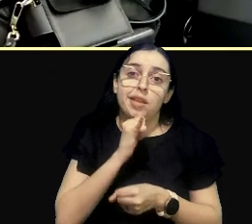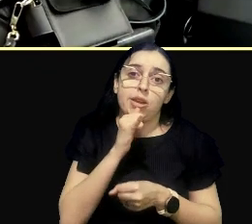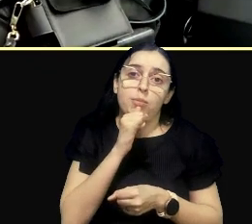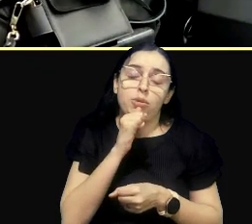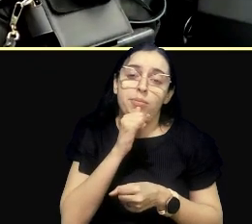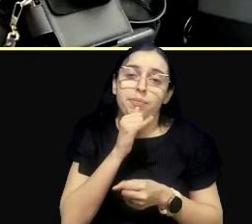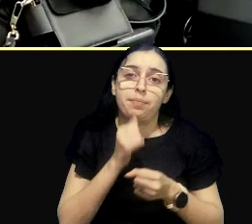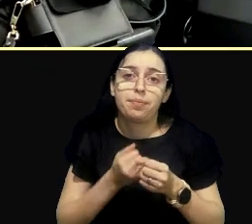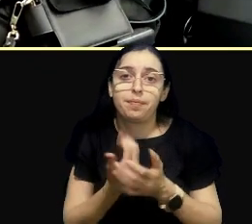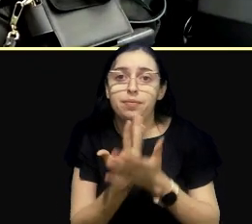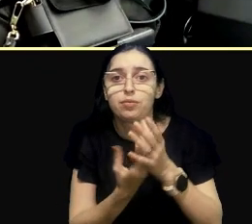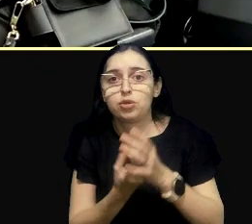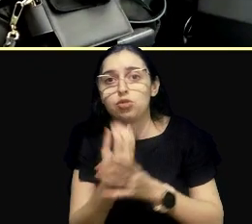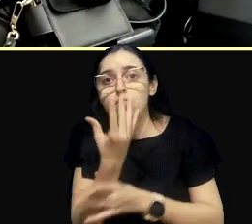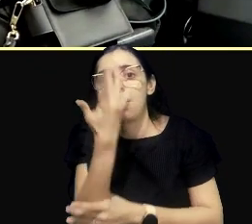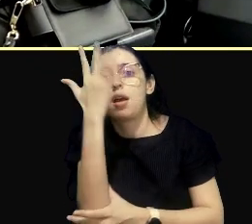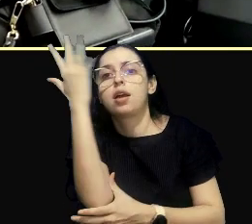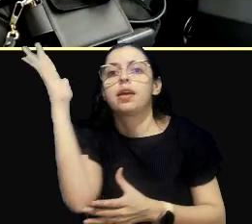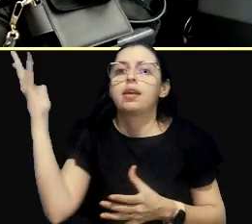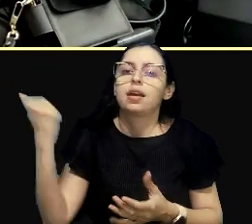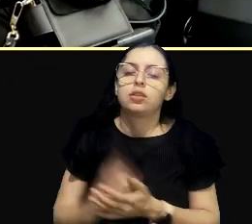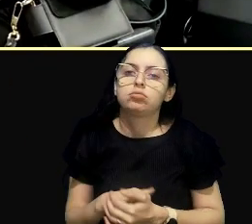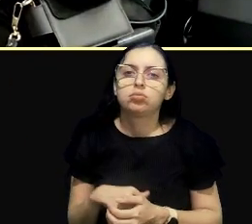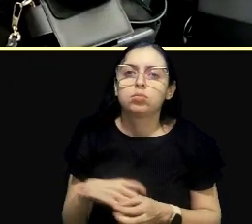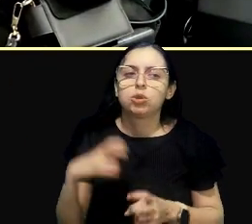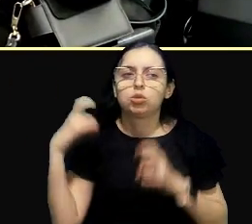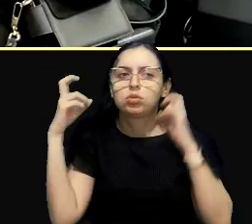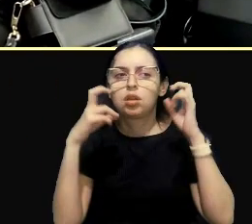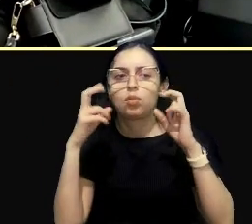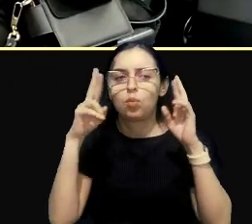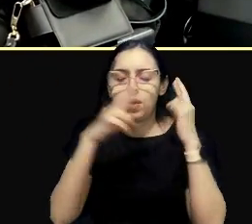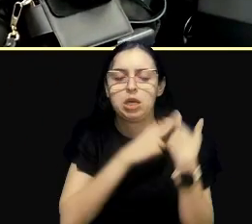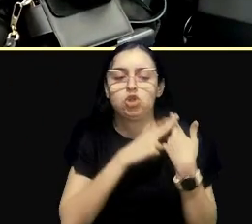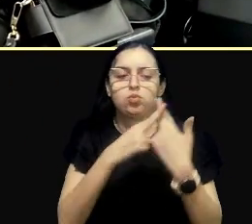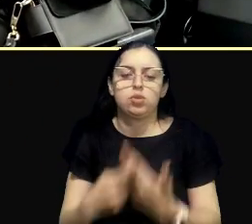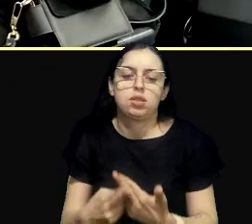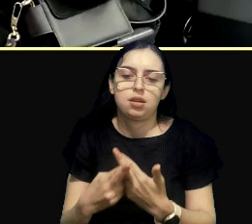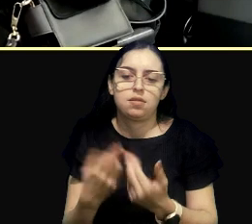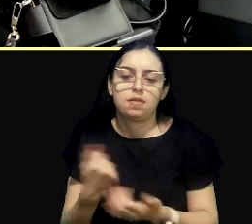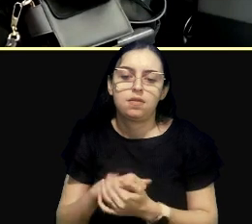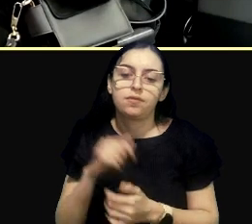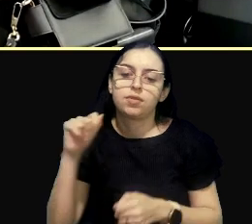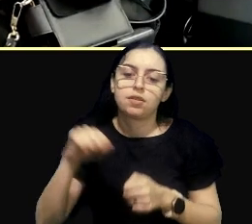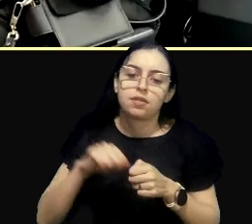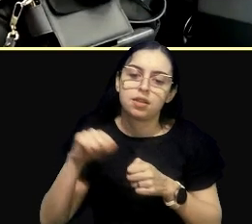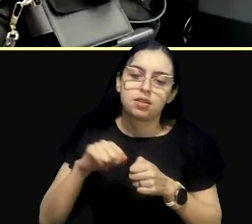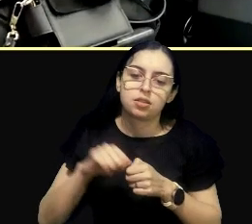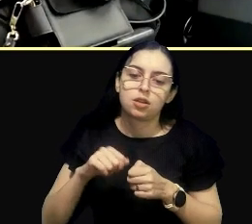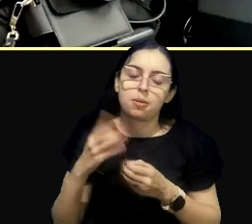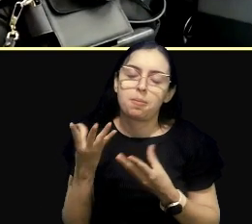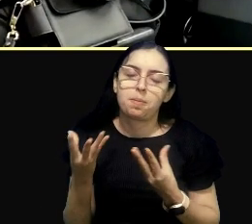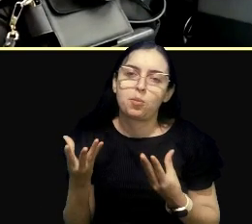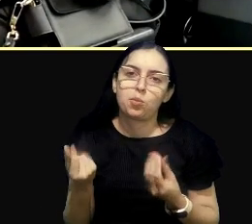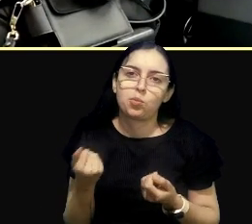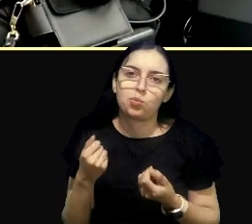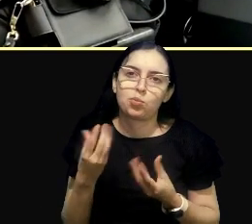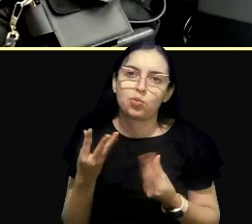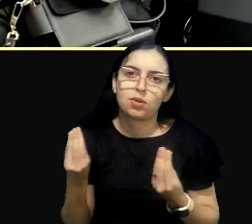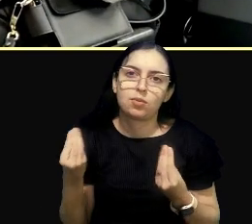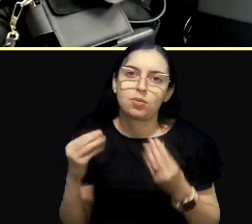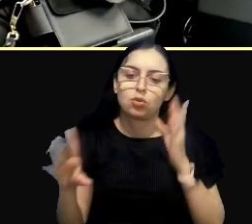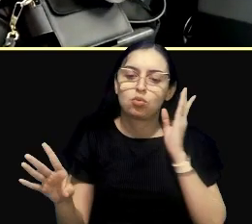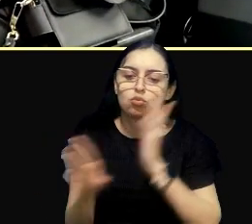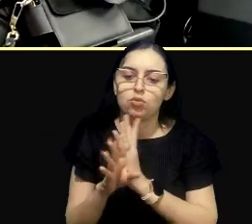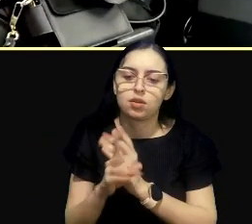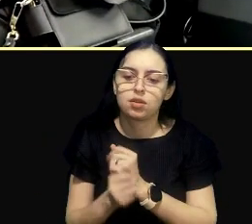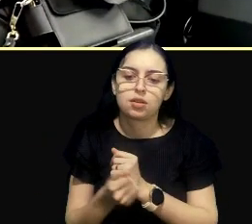E como essa não é a nossa lógica, né, nossa lógica da responsabilização, da obrigação de fazer, muitas vezes, em contraponto